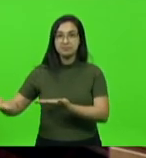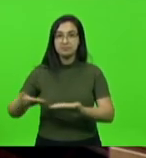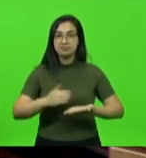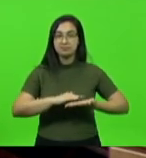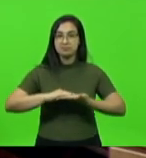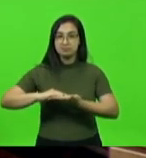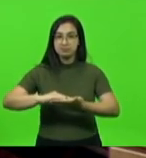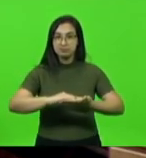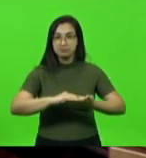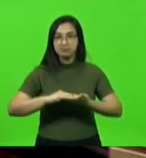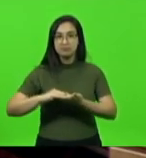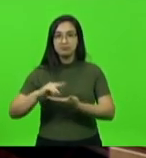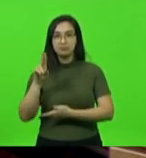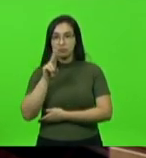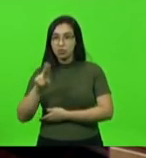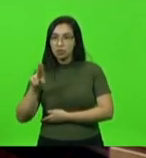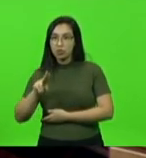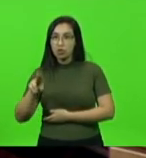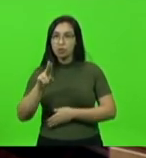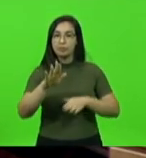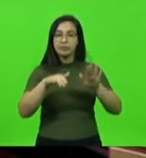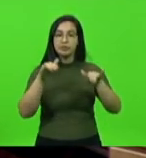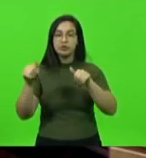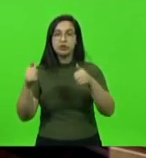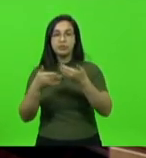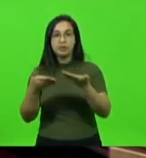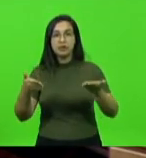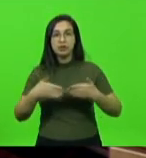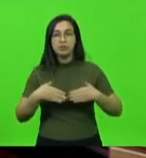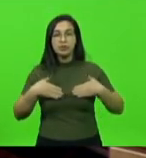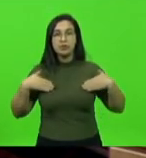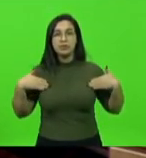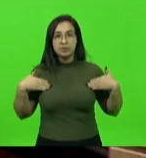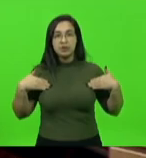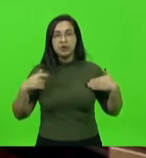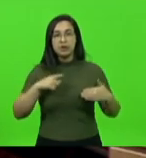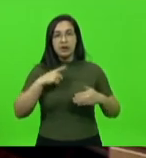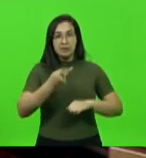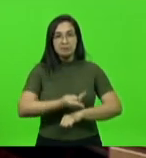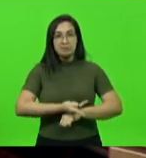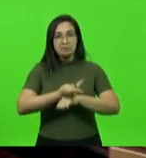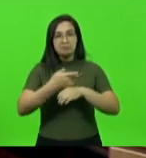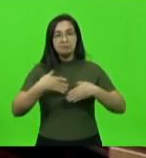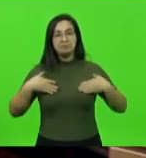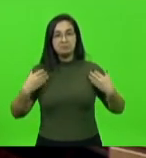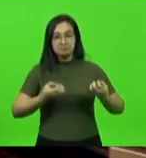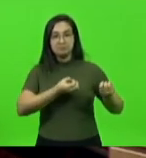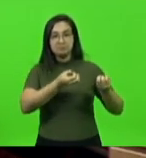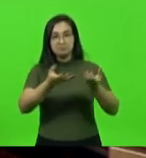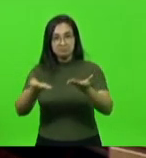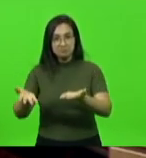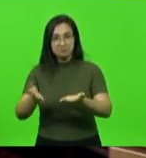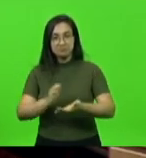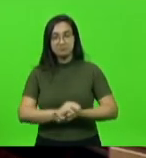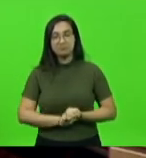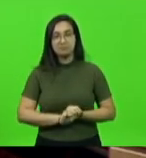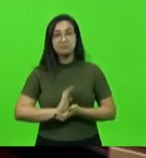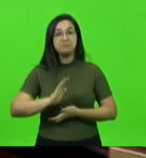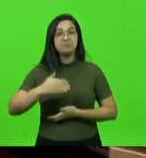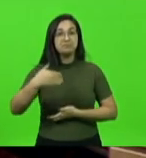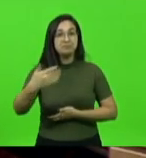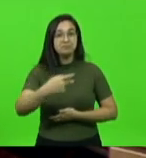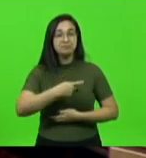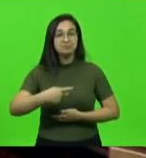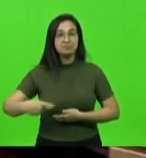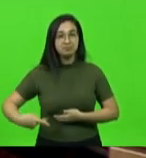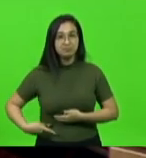proceder à nominata dos homenageados, que na oportunidade receberam horarias do Poder Legislativo. No momento seguinte, o senhor presidente convidou